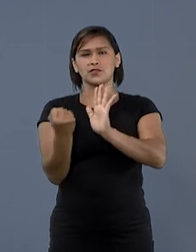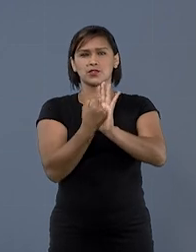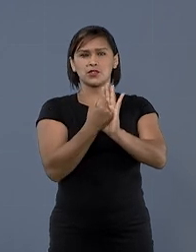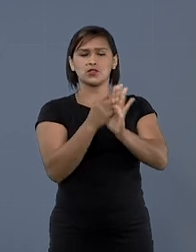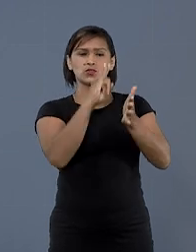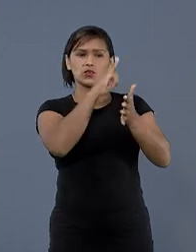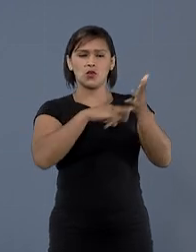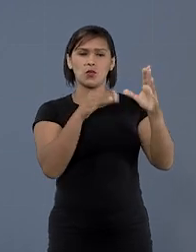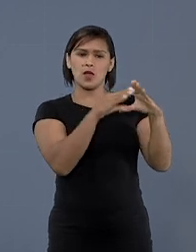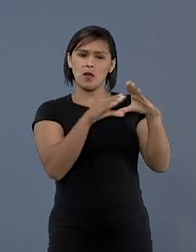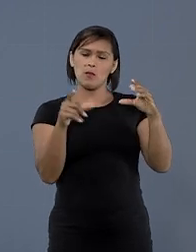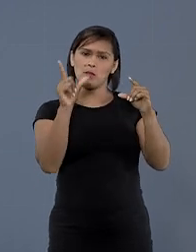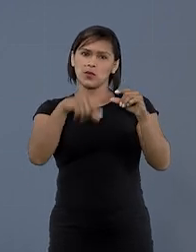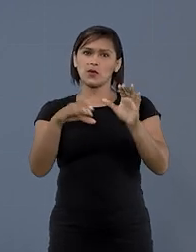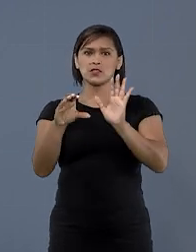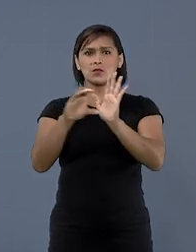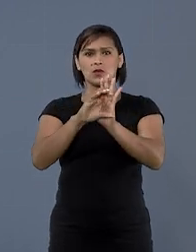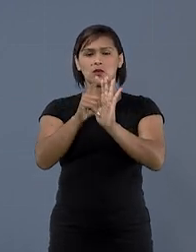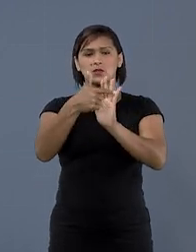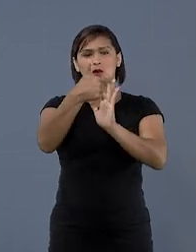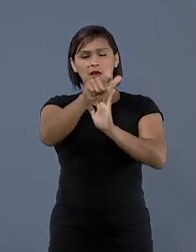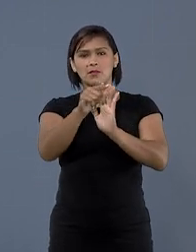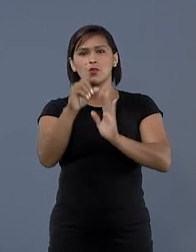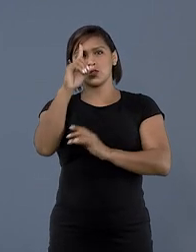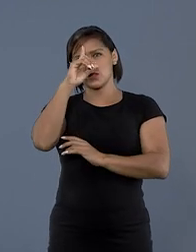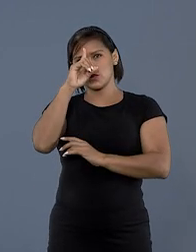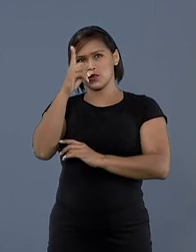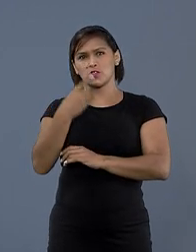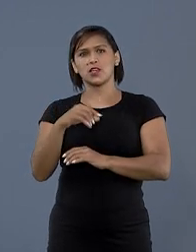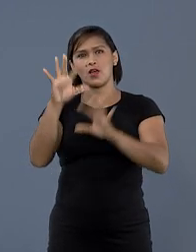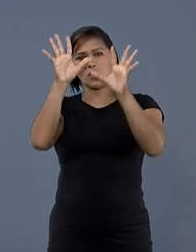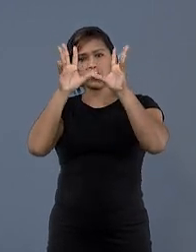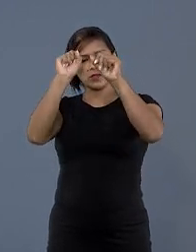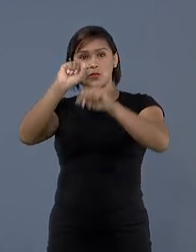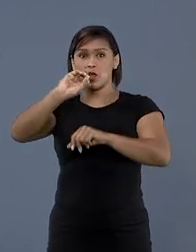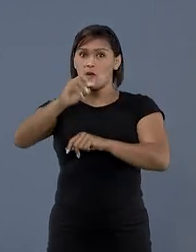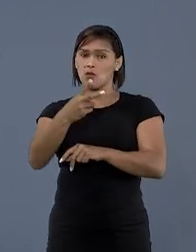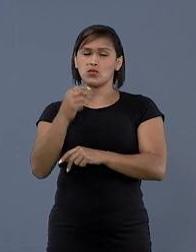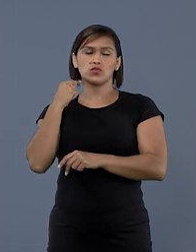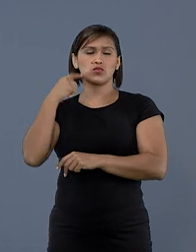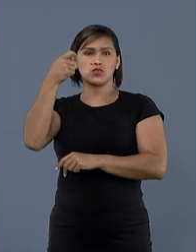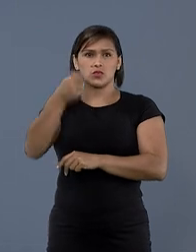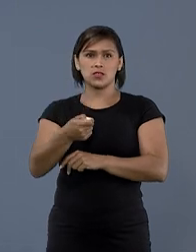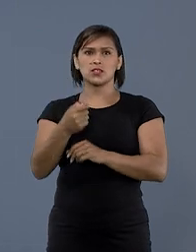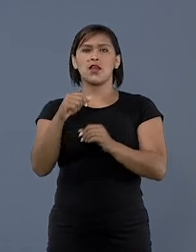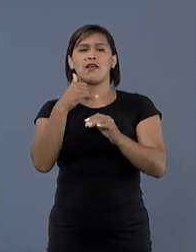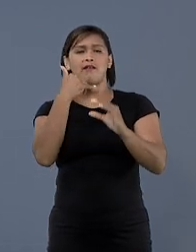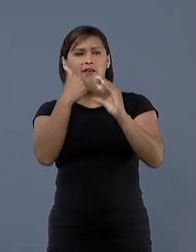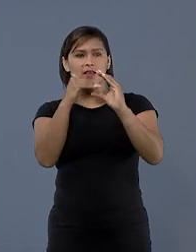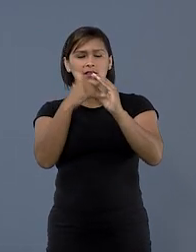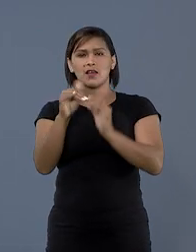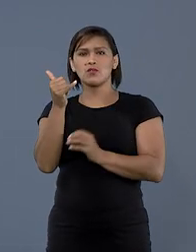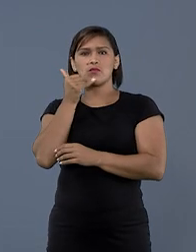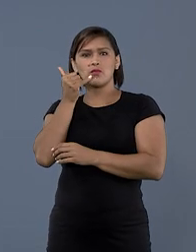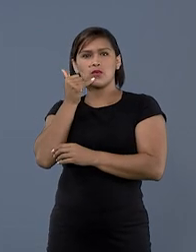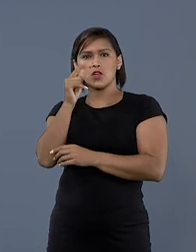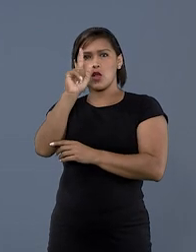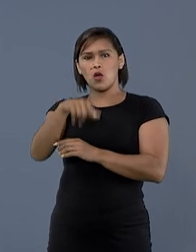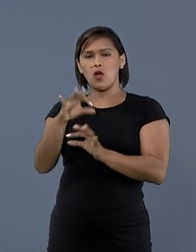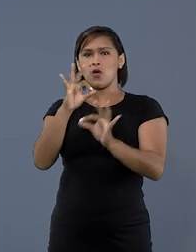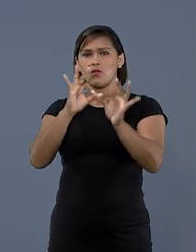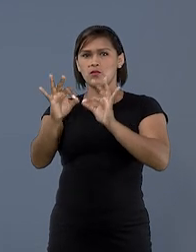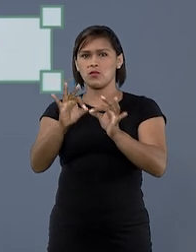registrado no documento próximo ao código. Após esta data, o tribunal ou juízo deve entrar em contato com a